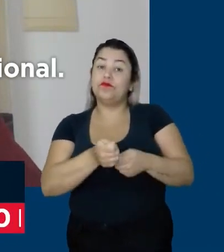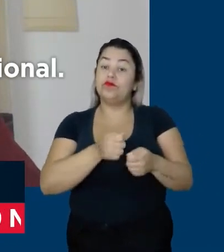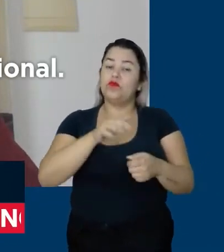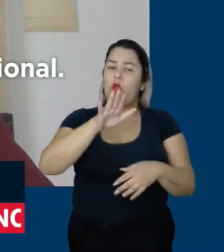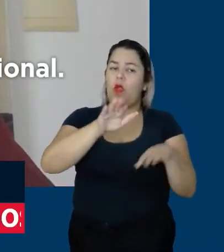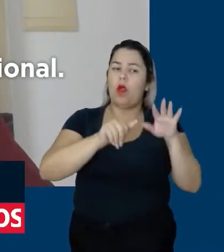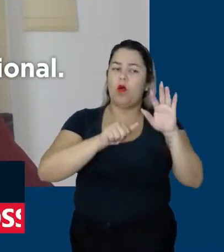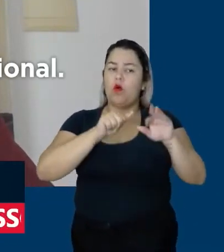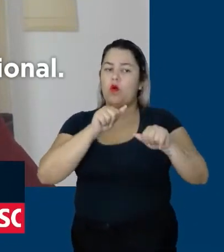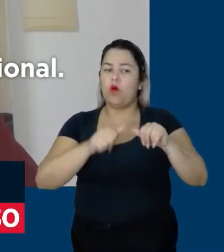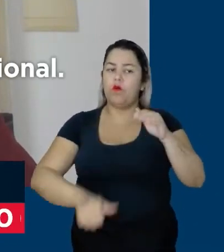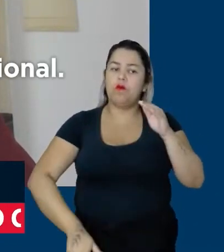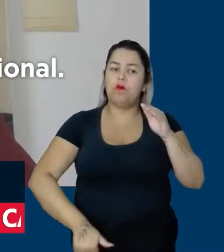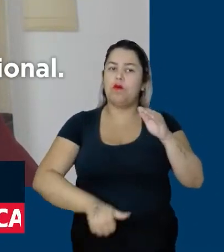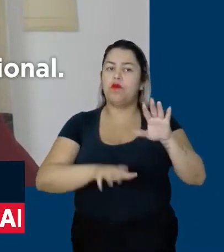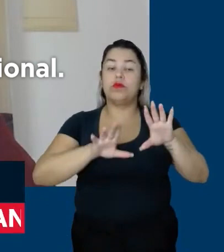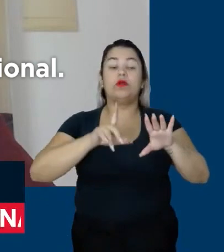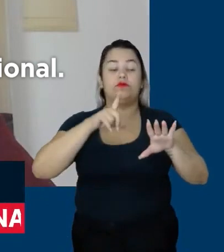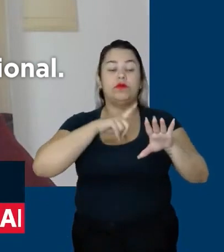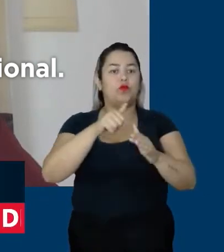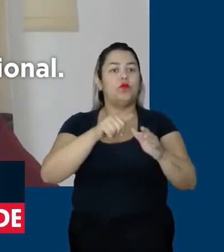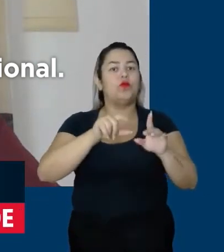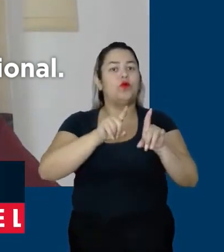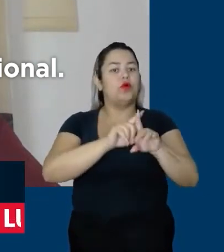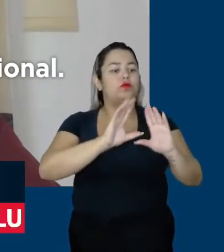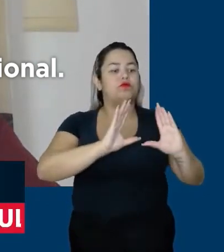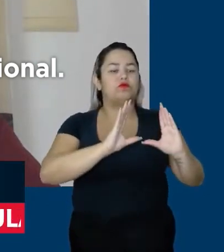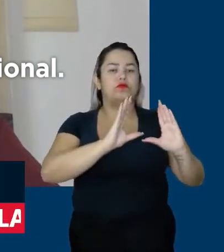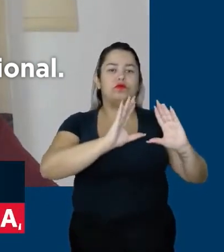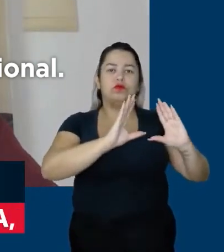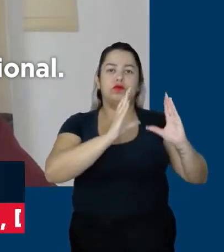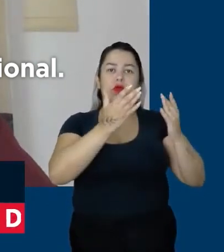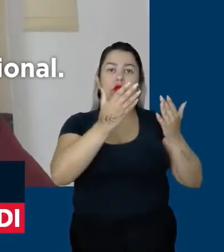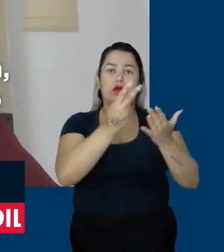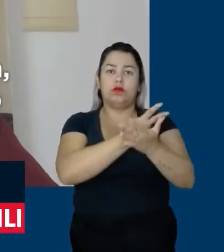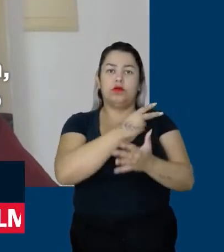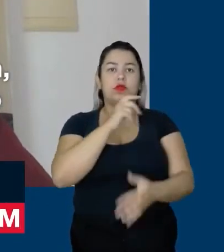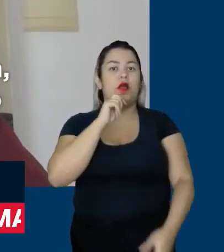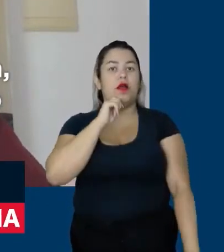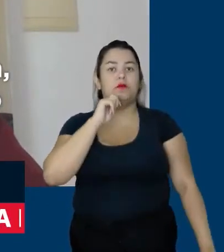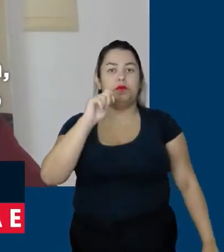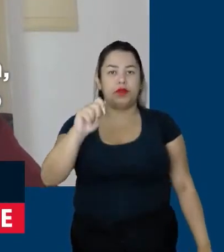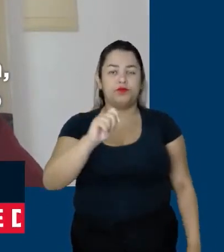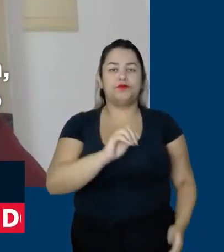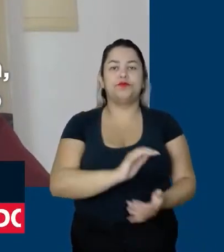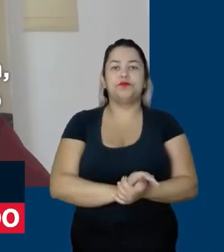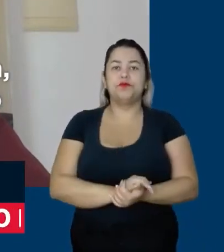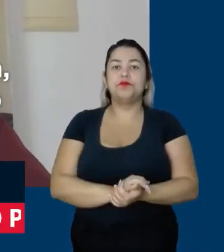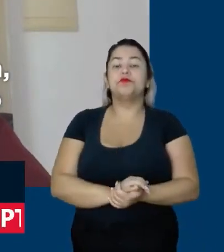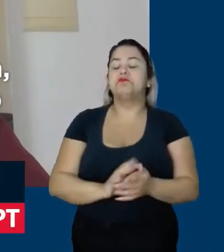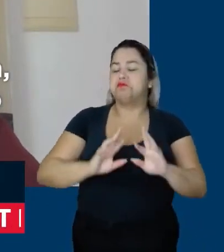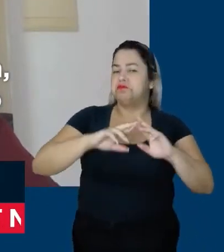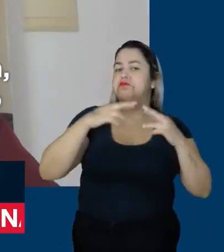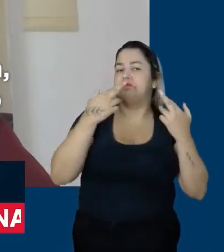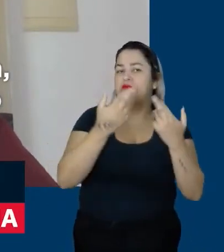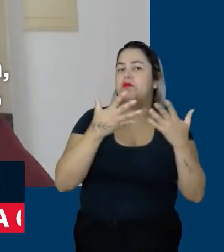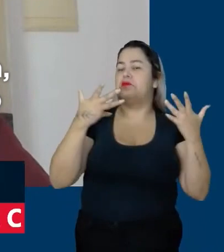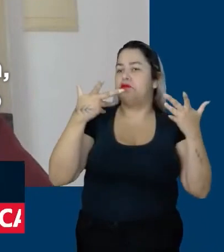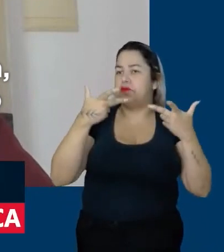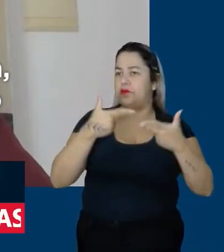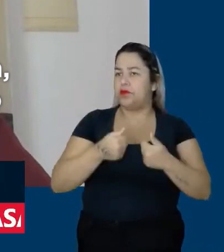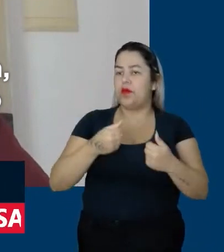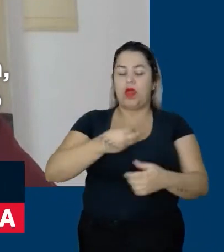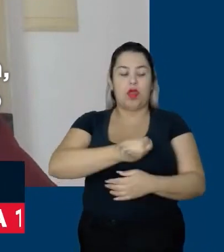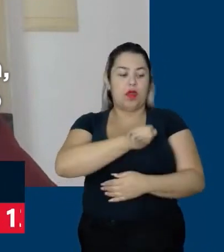o primeiro Fórum Interconselho Nacional, que deve acontecer agora em abril. A reunião foi excelente, tivemos a